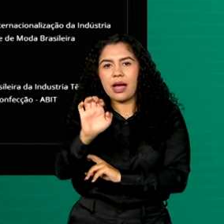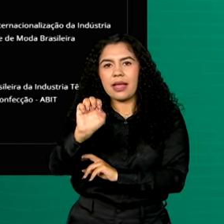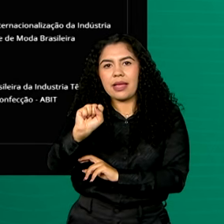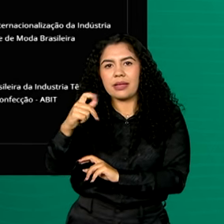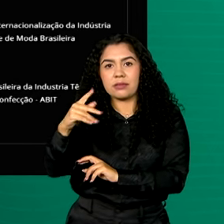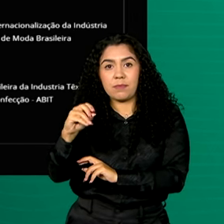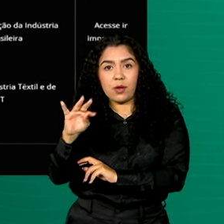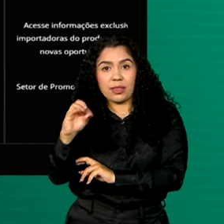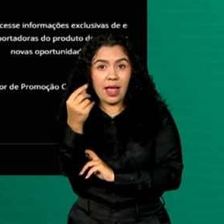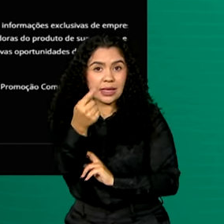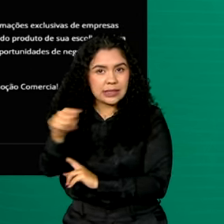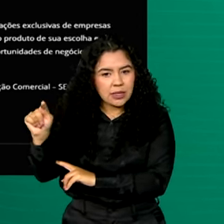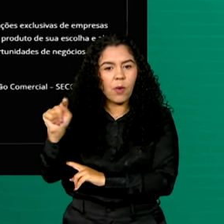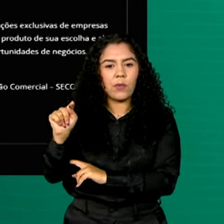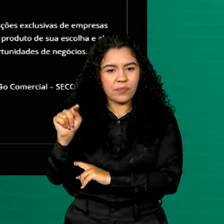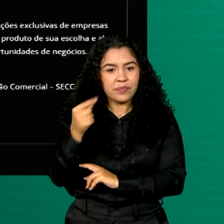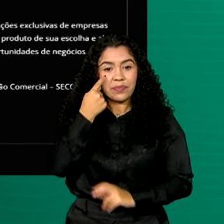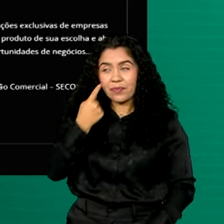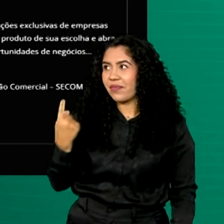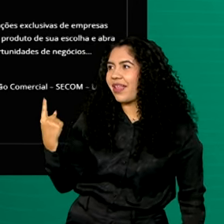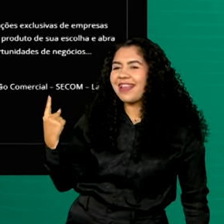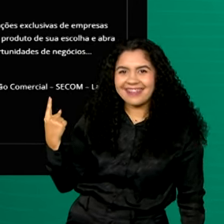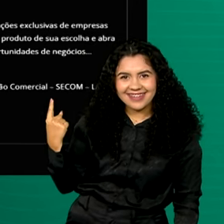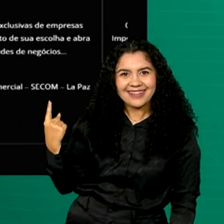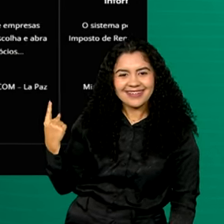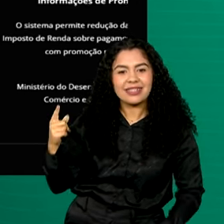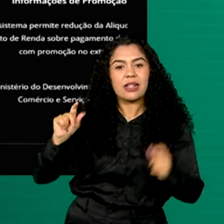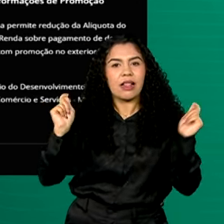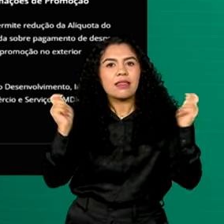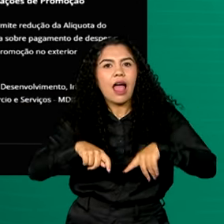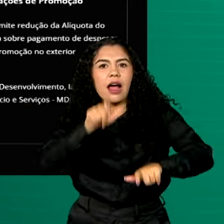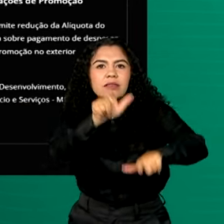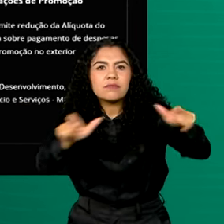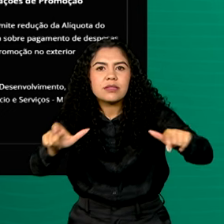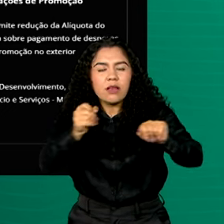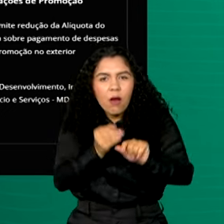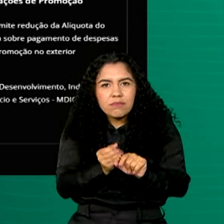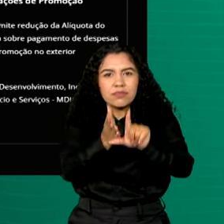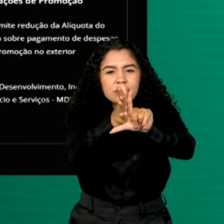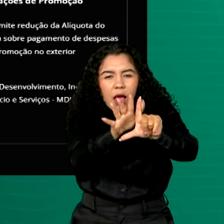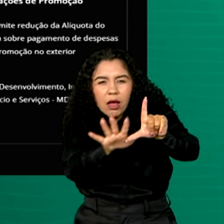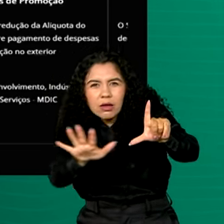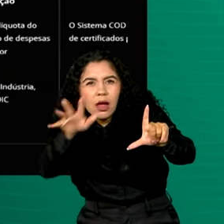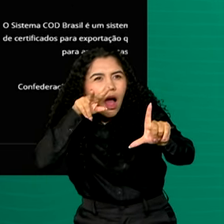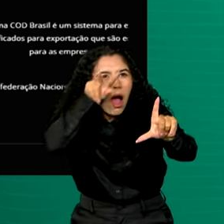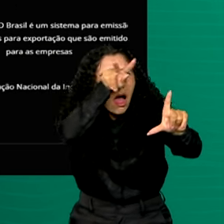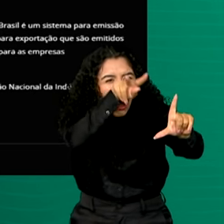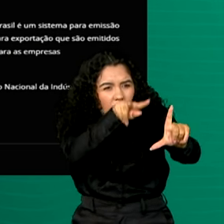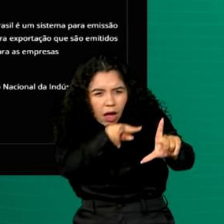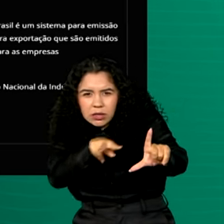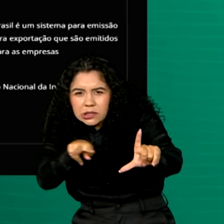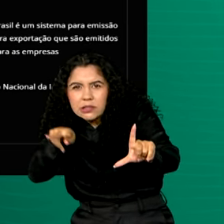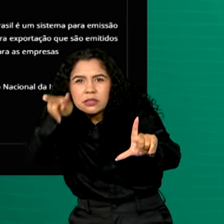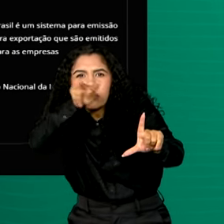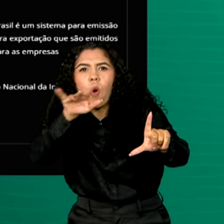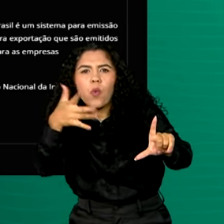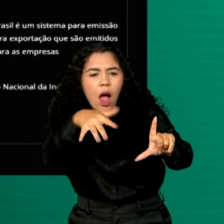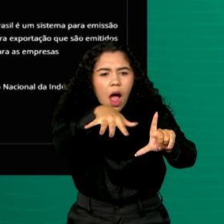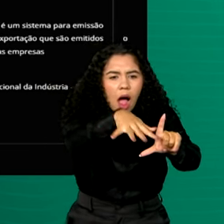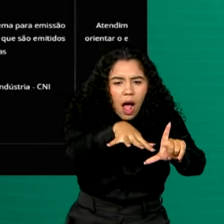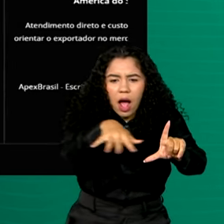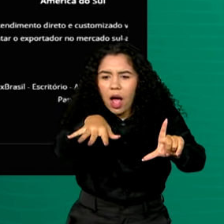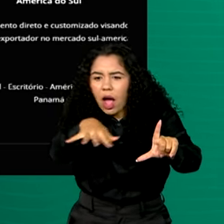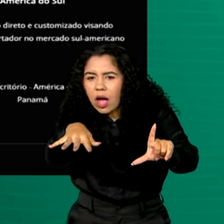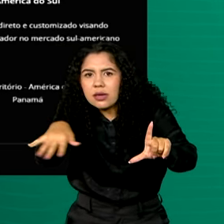fácil, o mapa digital permite que os usuários localizem rapidamente os setores de promoção